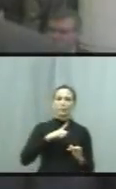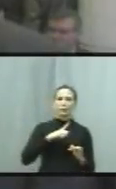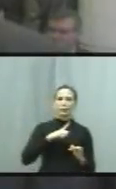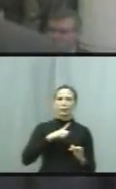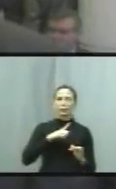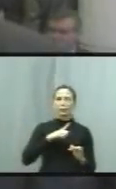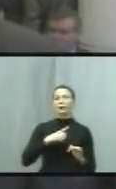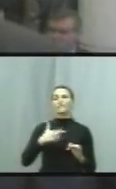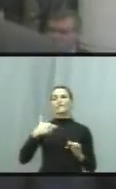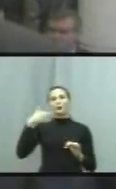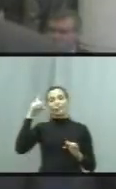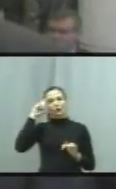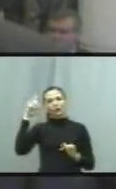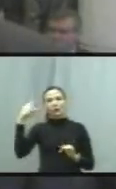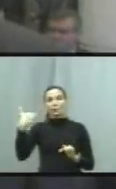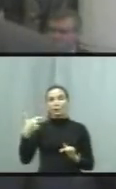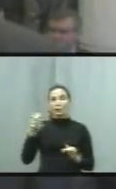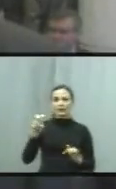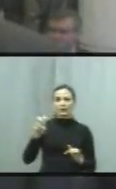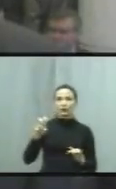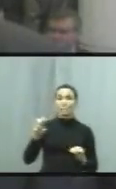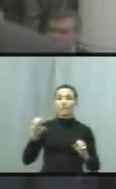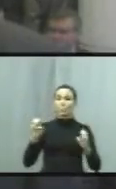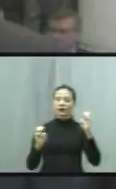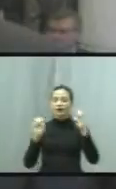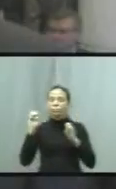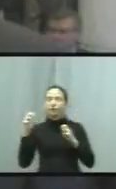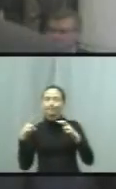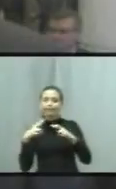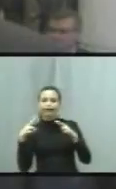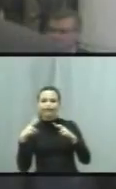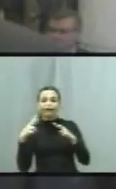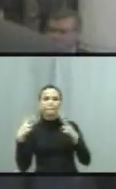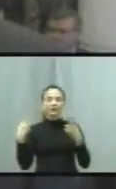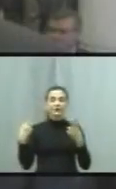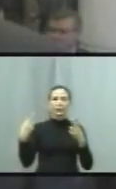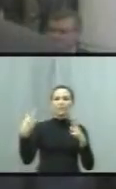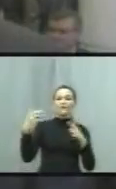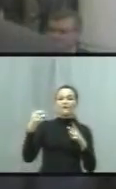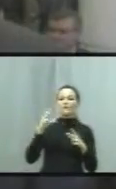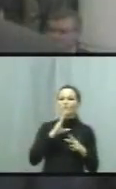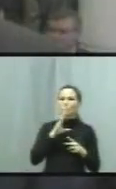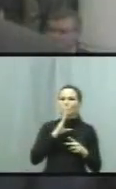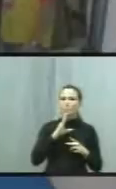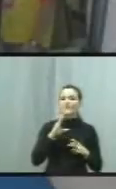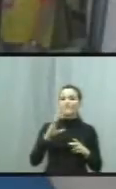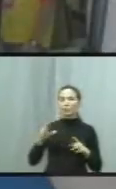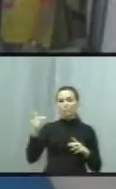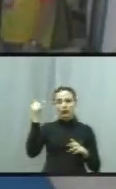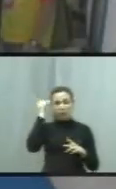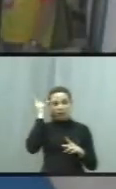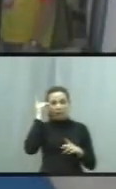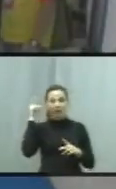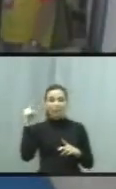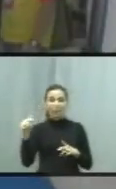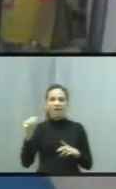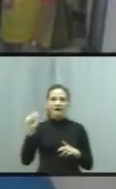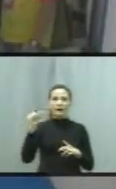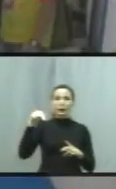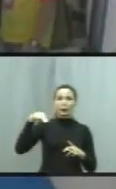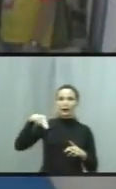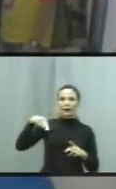abertura da Olimpíada do Conhecimento, lá em São Paulo, no Parque Anhembi. São Paulo Esquios, com